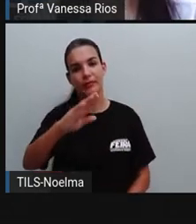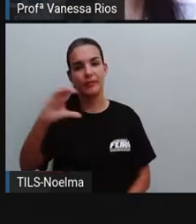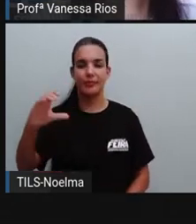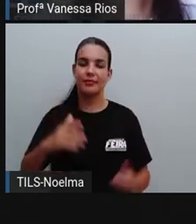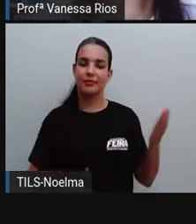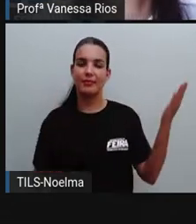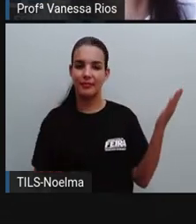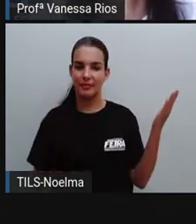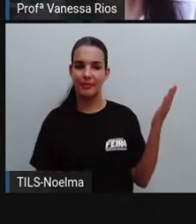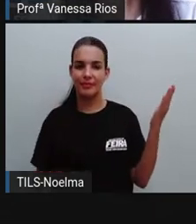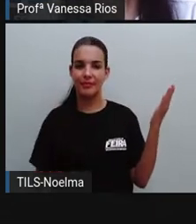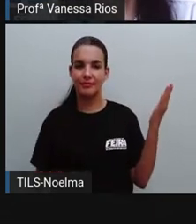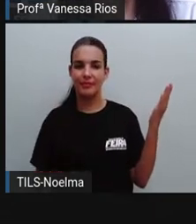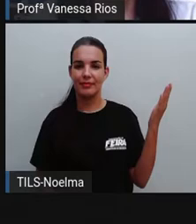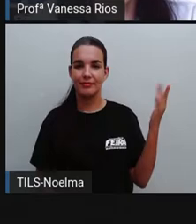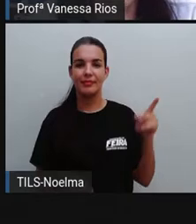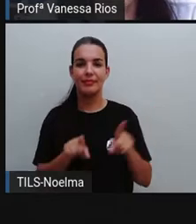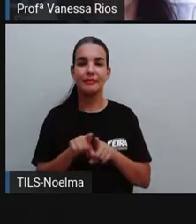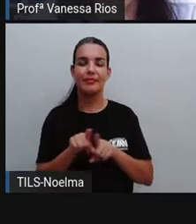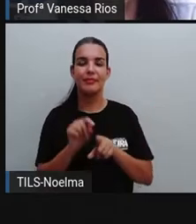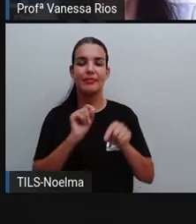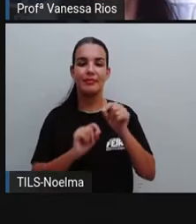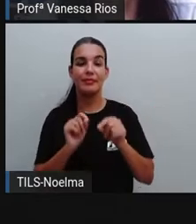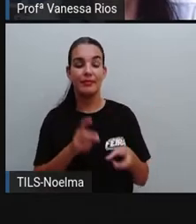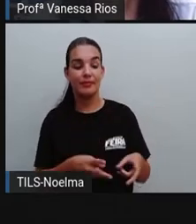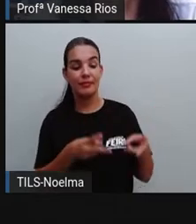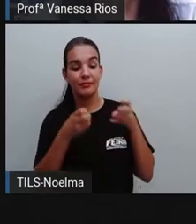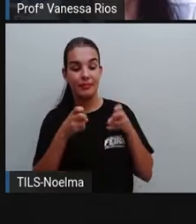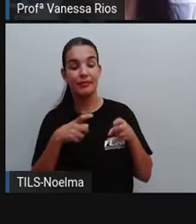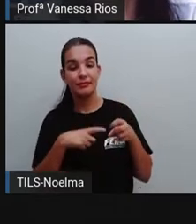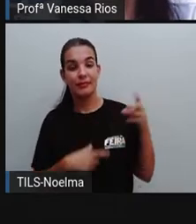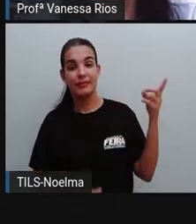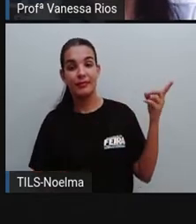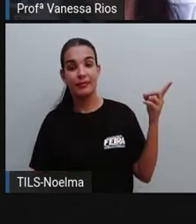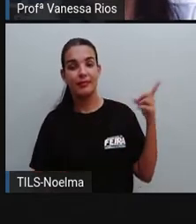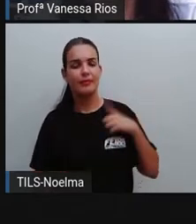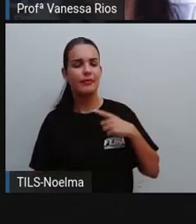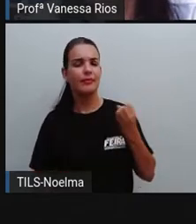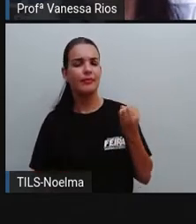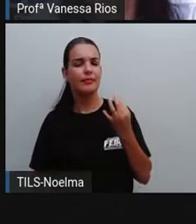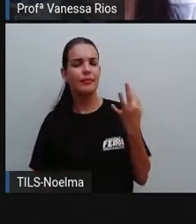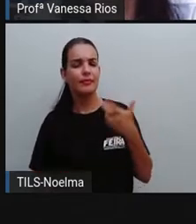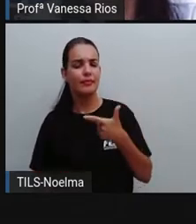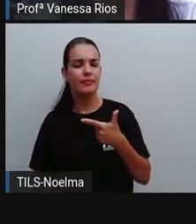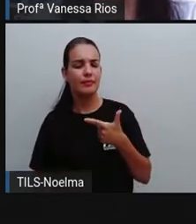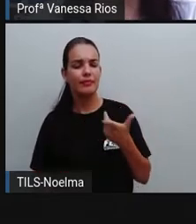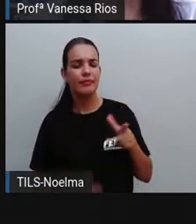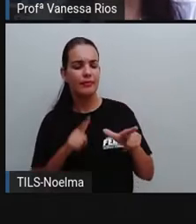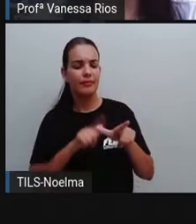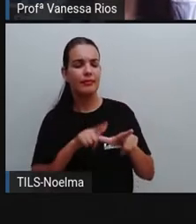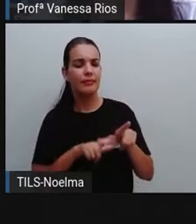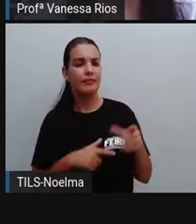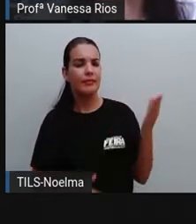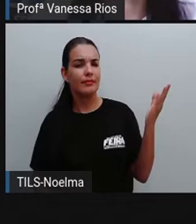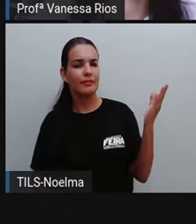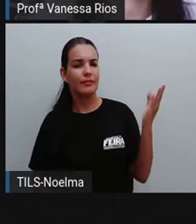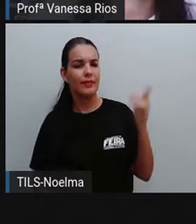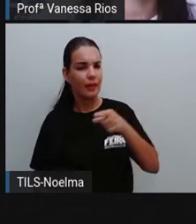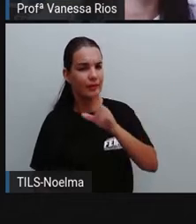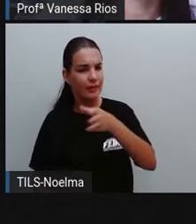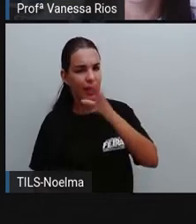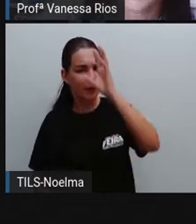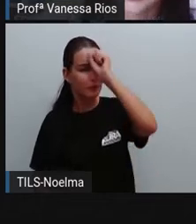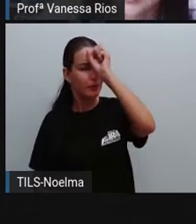E aí a gente observa que o nosso alfabeto é composto aí por quantas letras? Isso aí é conteúdo que você já